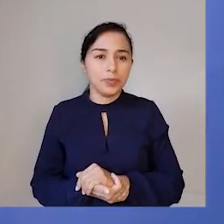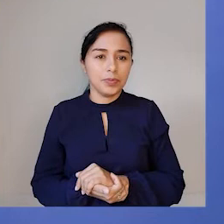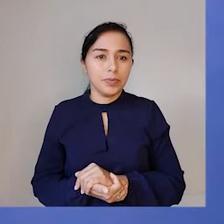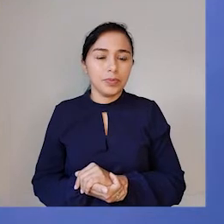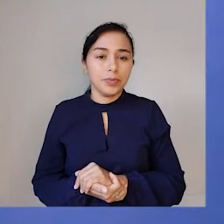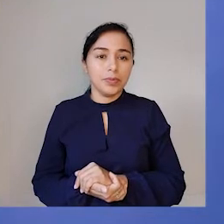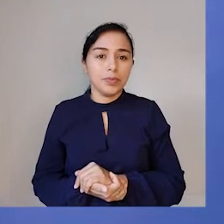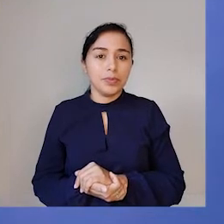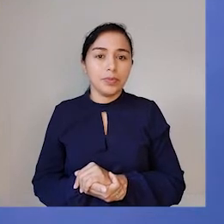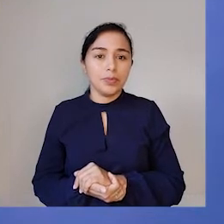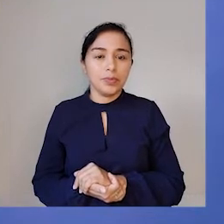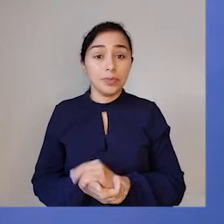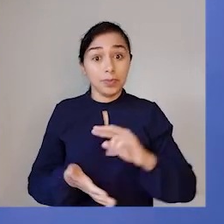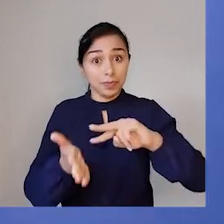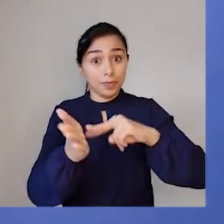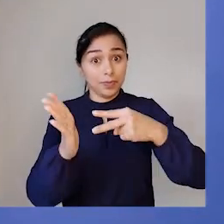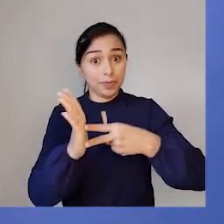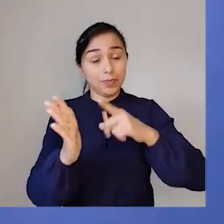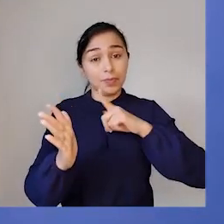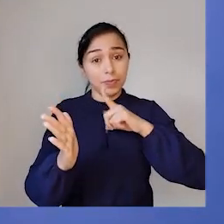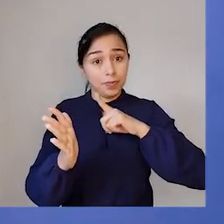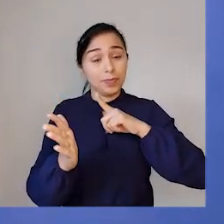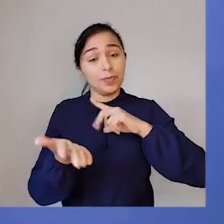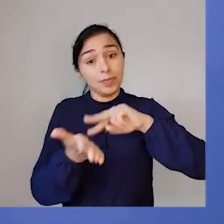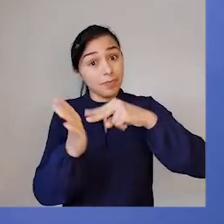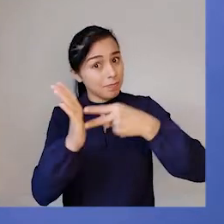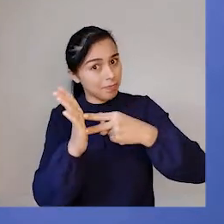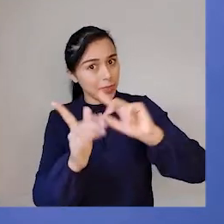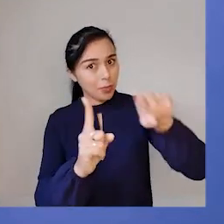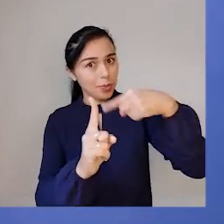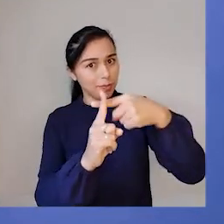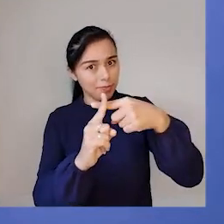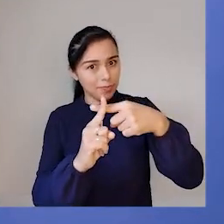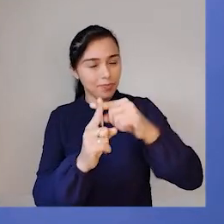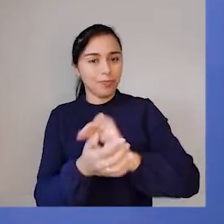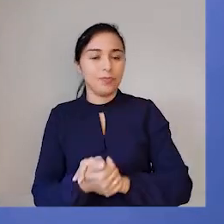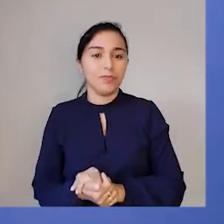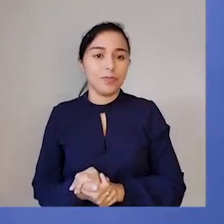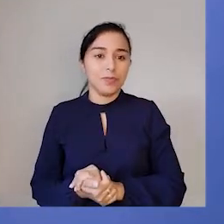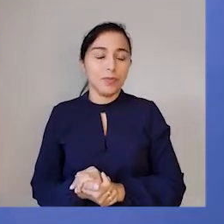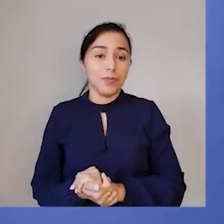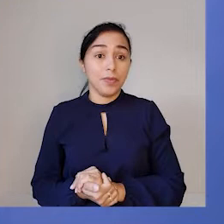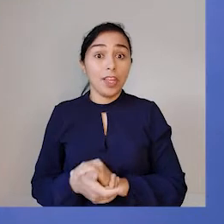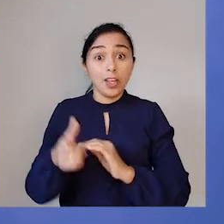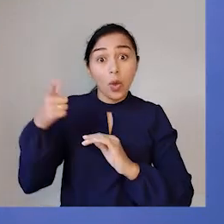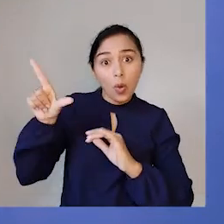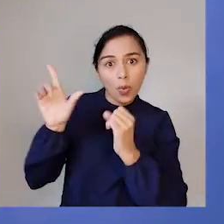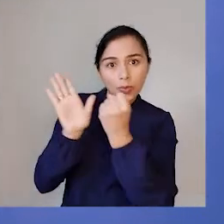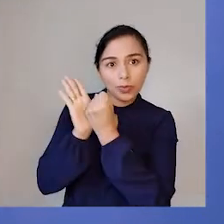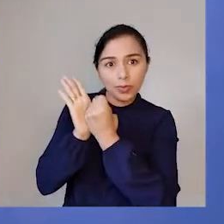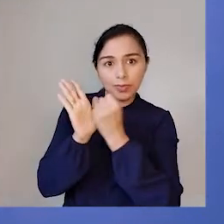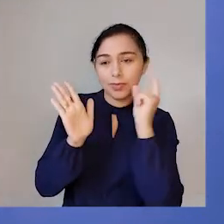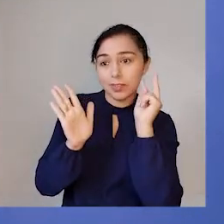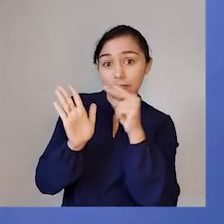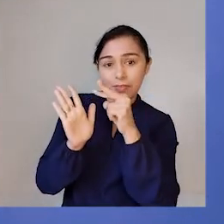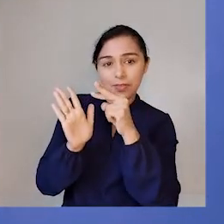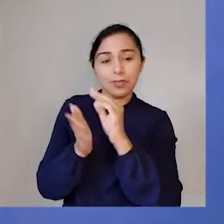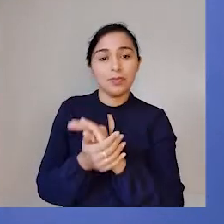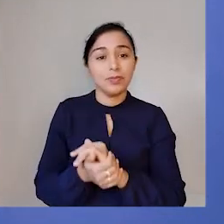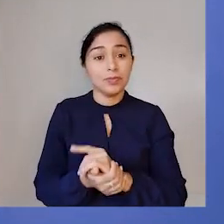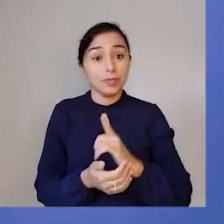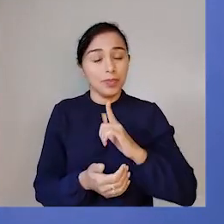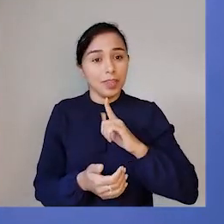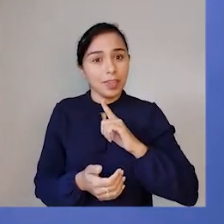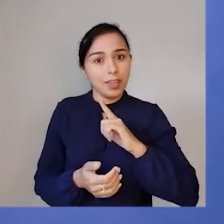significava que ali existia uma operação de adicionar. Já esse outro símbolo aqui, que são duas